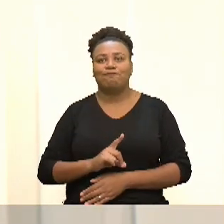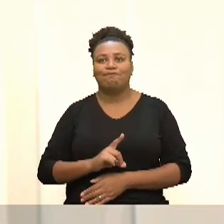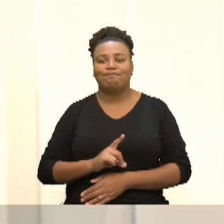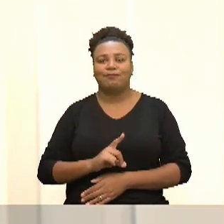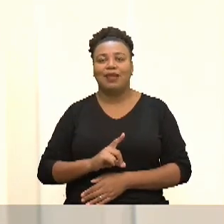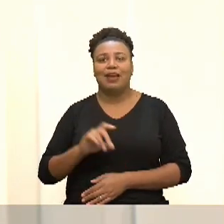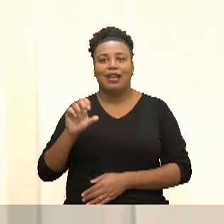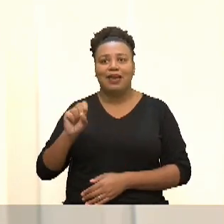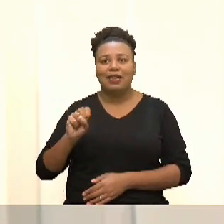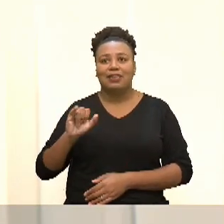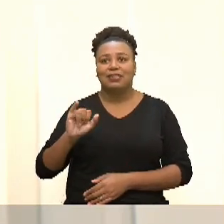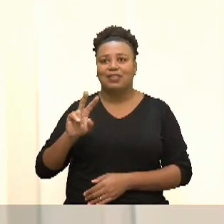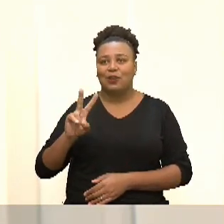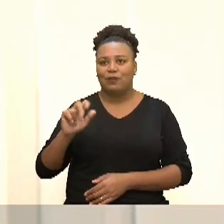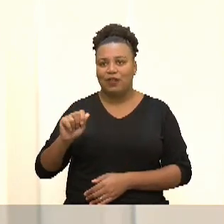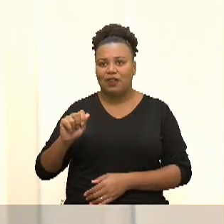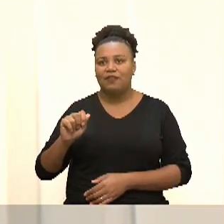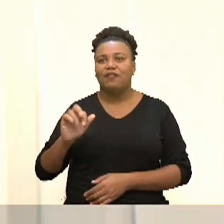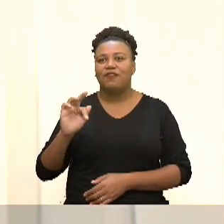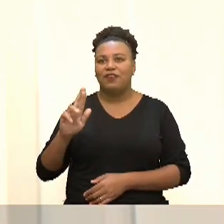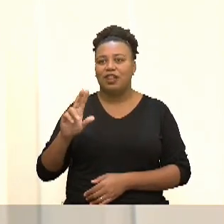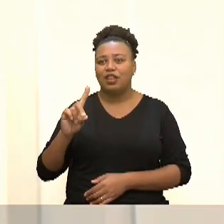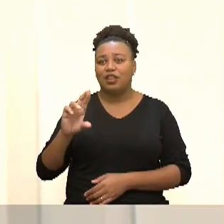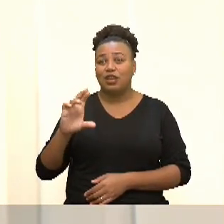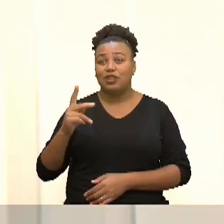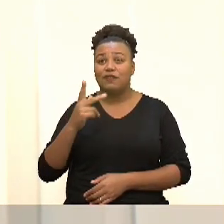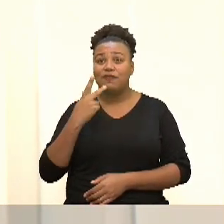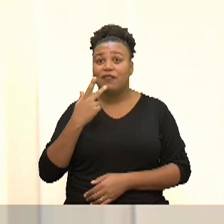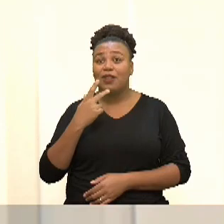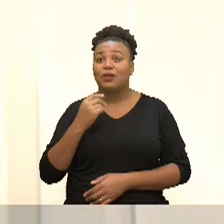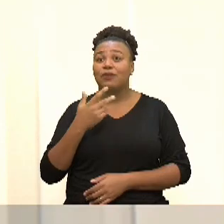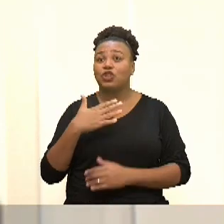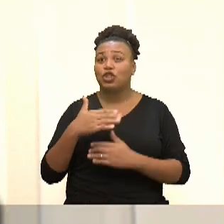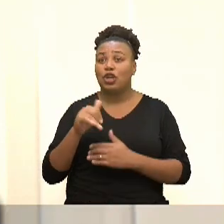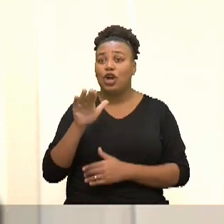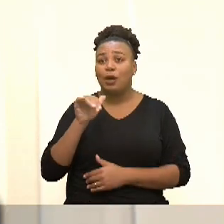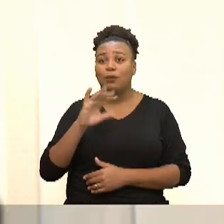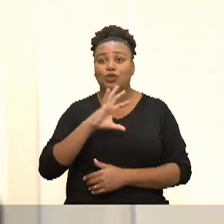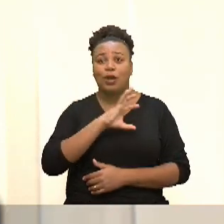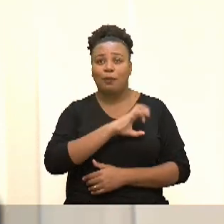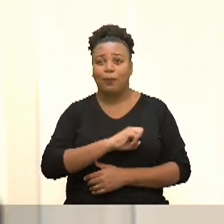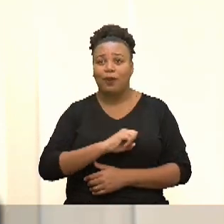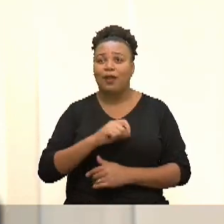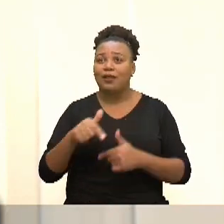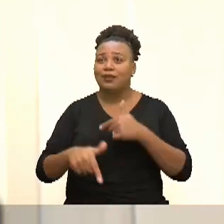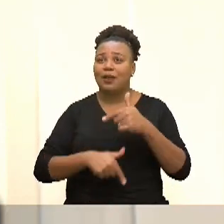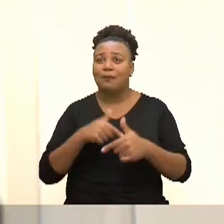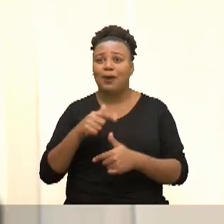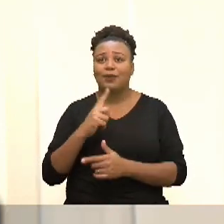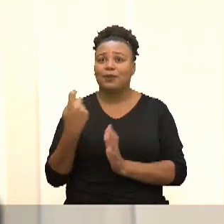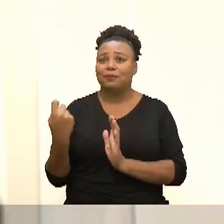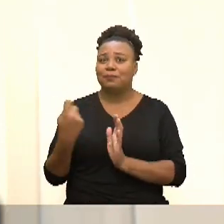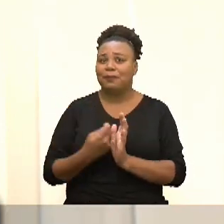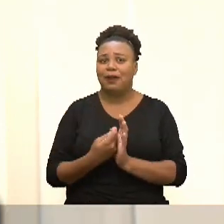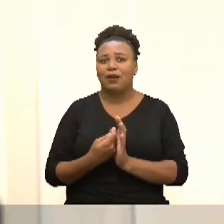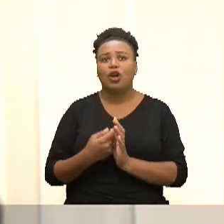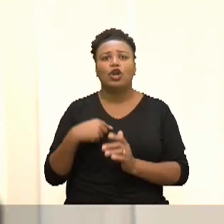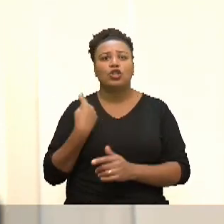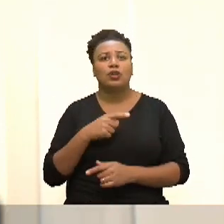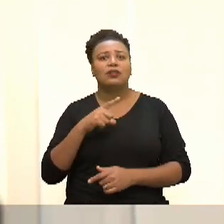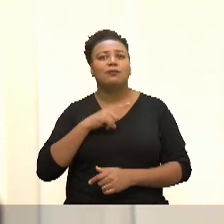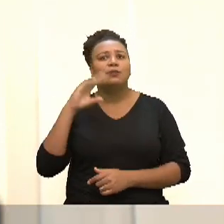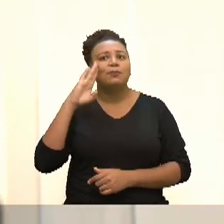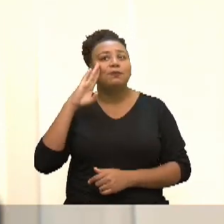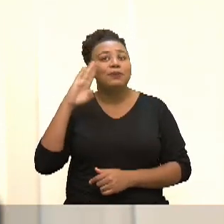A Silvia Federich fala que o que chamam de amor, na verdade, é trabalho não remunerado, e a gente tem, principalmente,